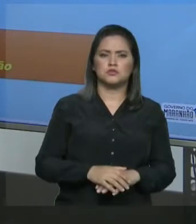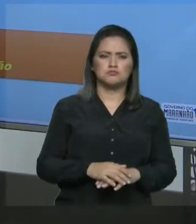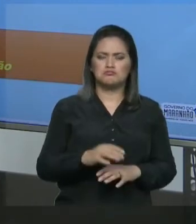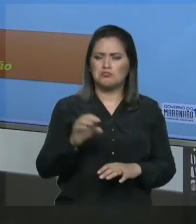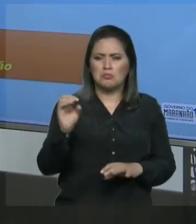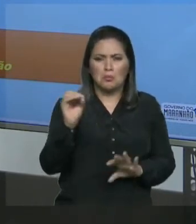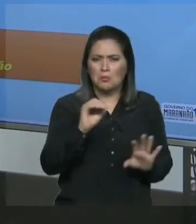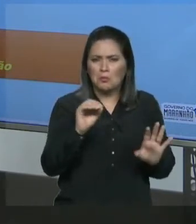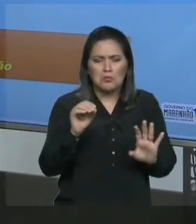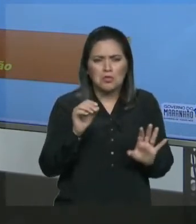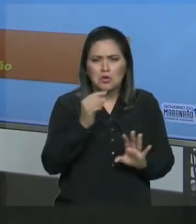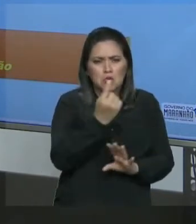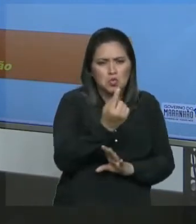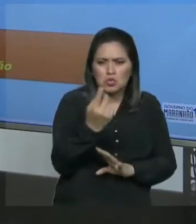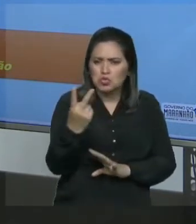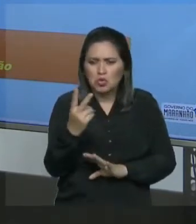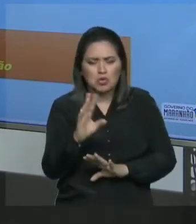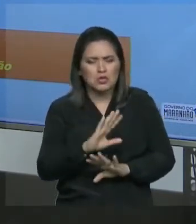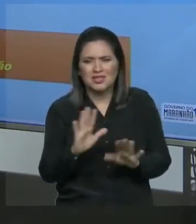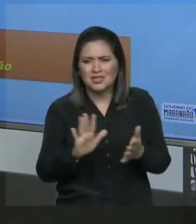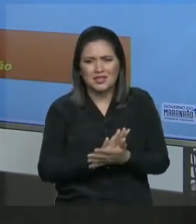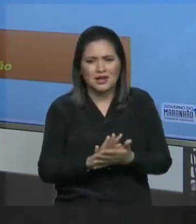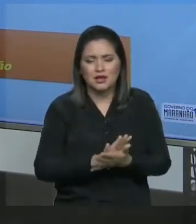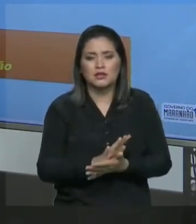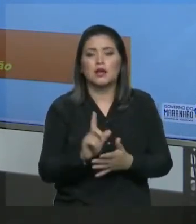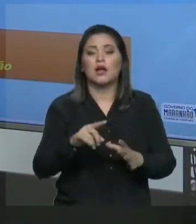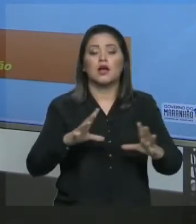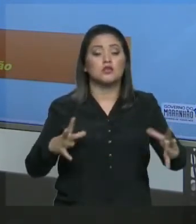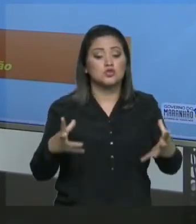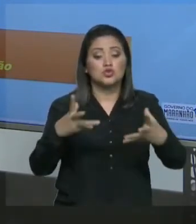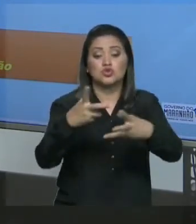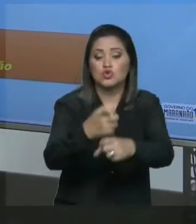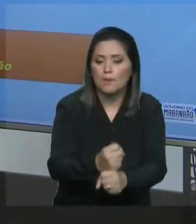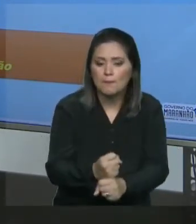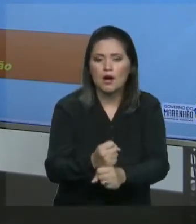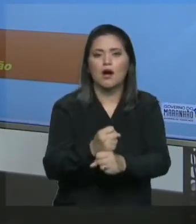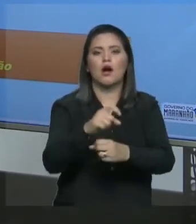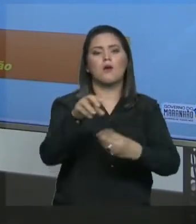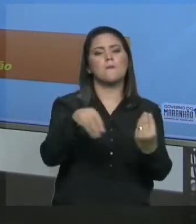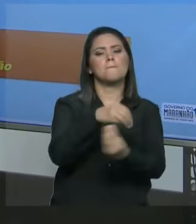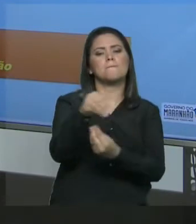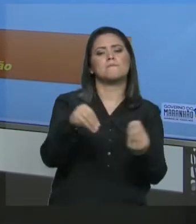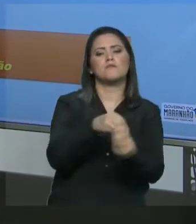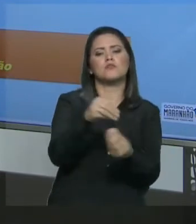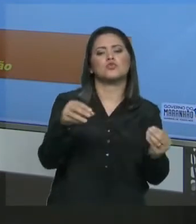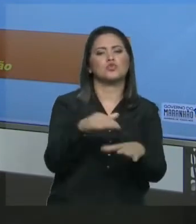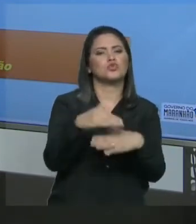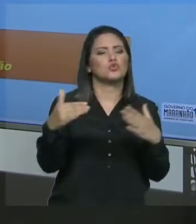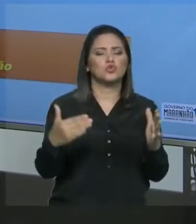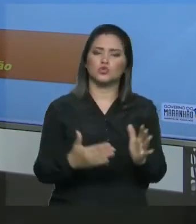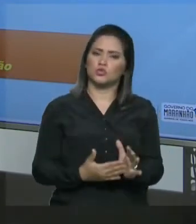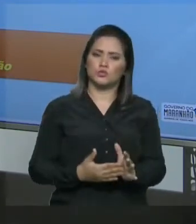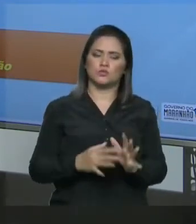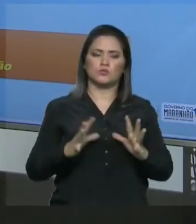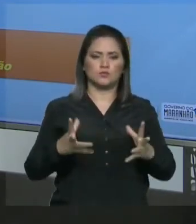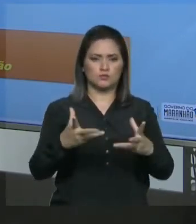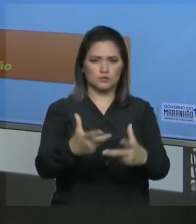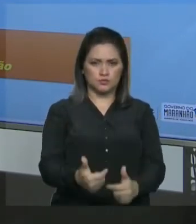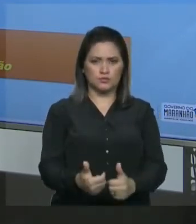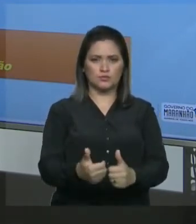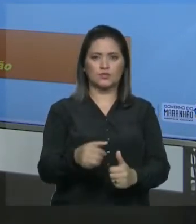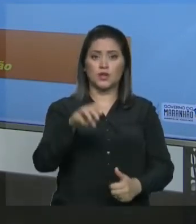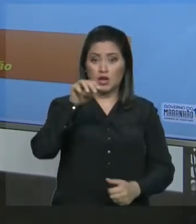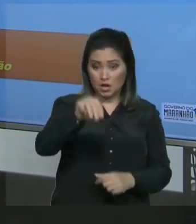1, nem índice 2, eu estou trabalhando com o todo, que é a solução. M, sem índice, massa da solução. V,